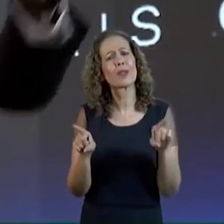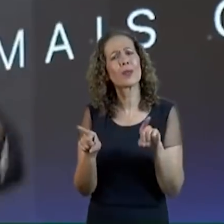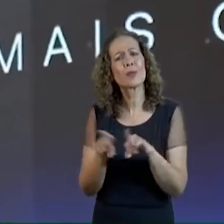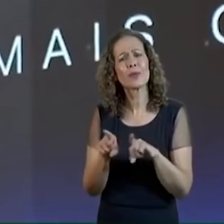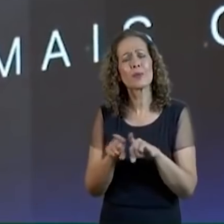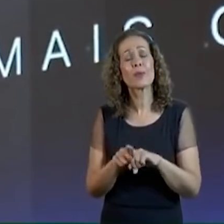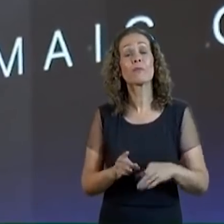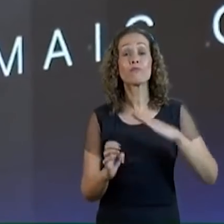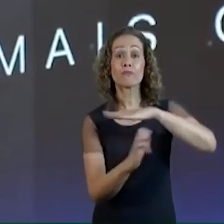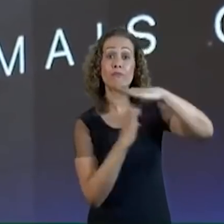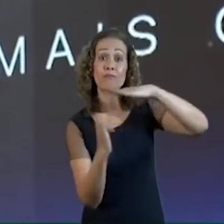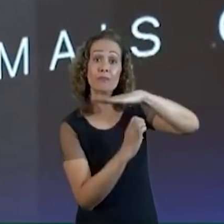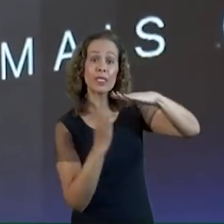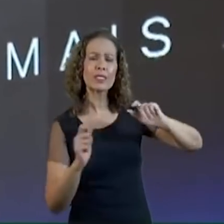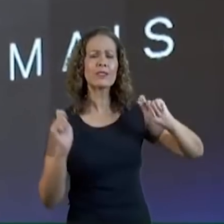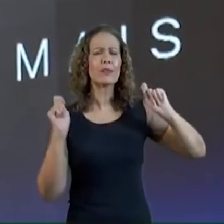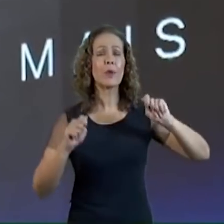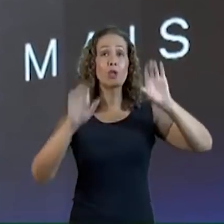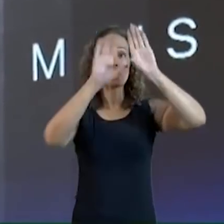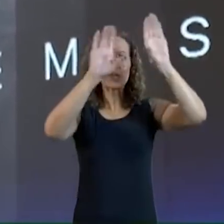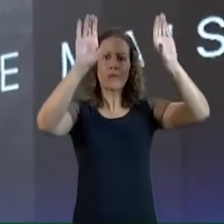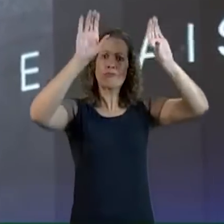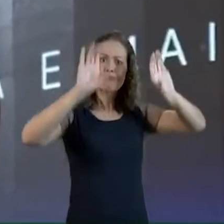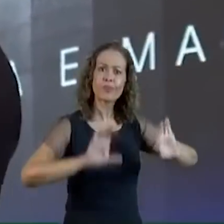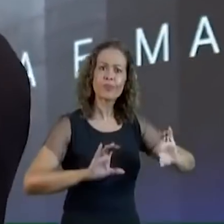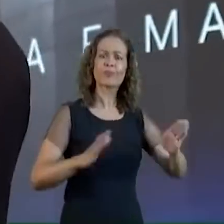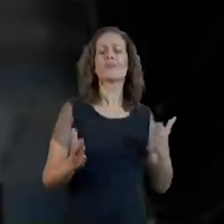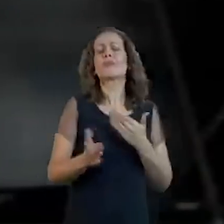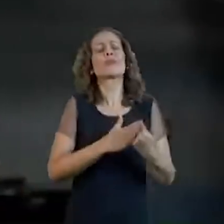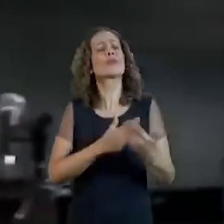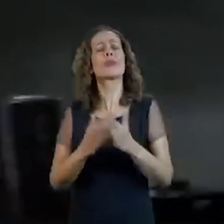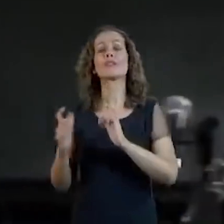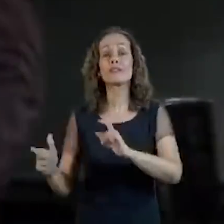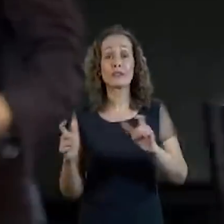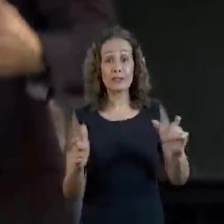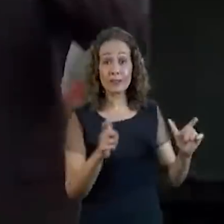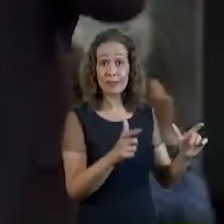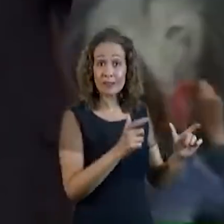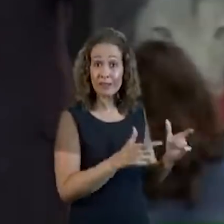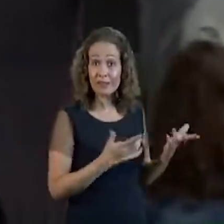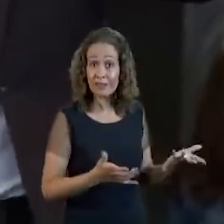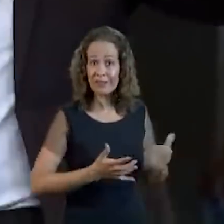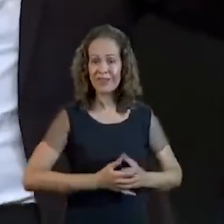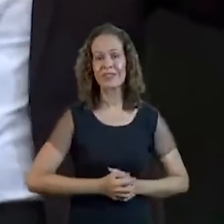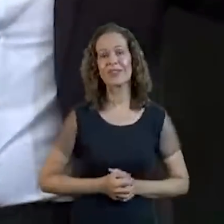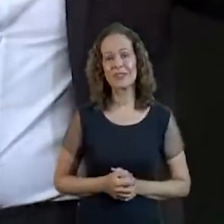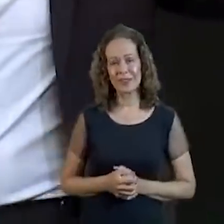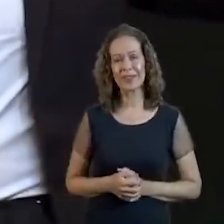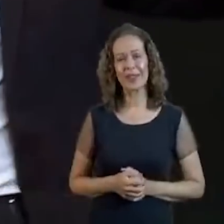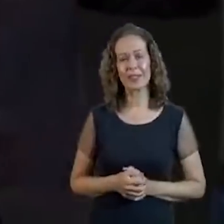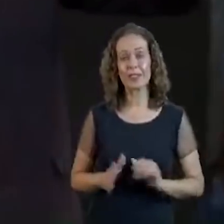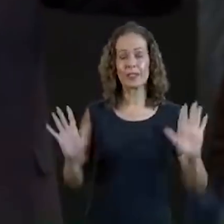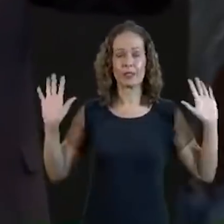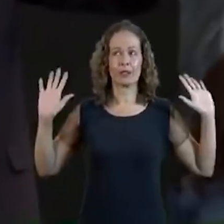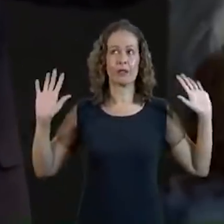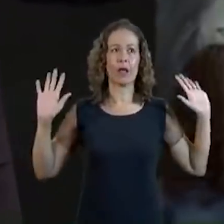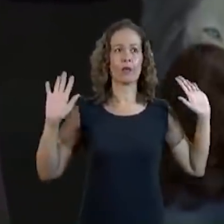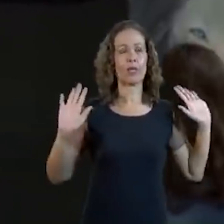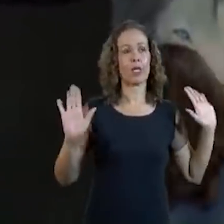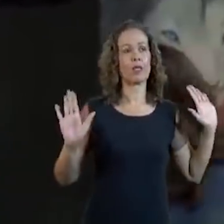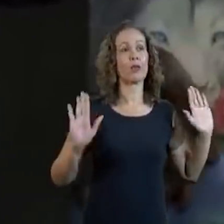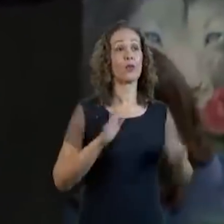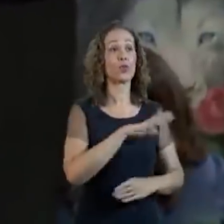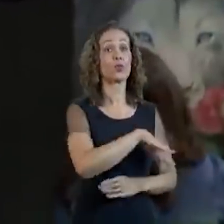Na sua empresa Onde for Não tem Porque a gente Ter esse conceito Eu tenho que ir No Monte do